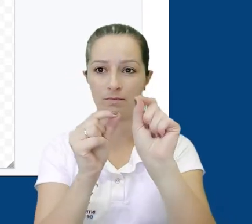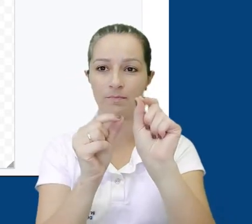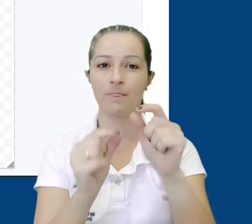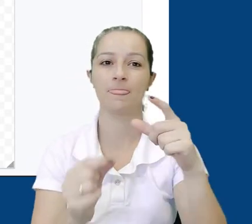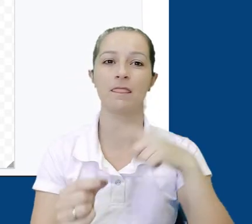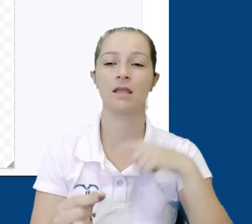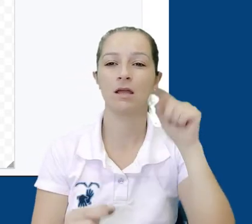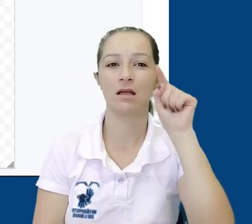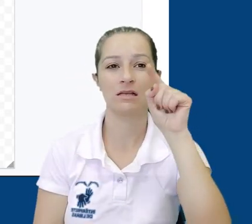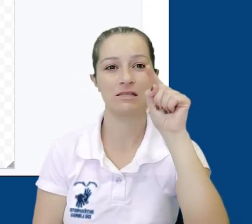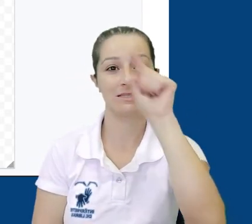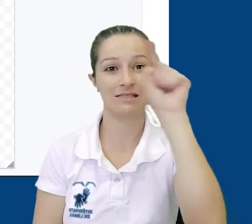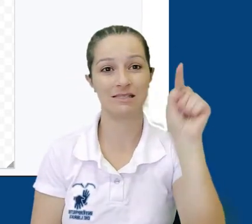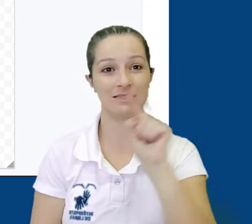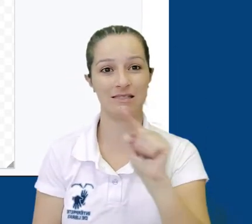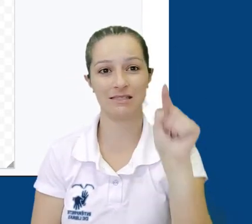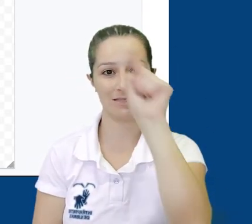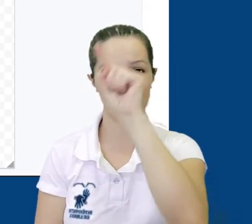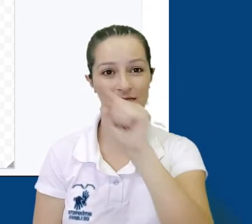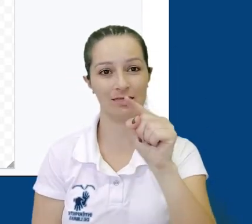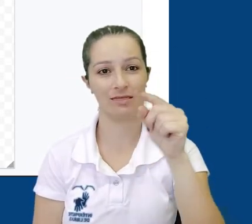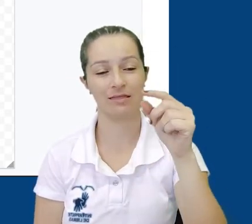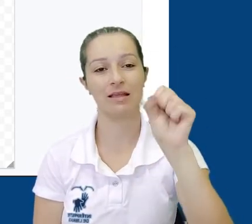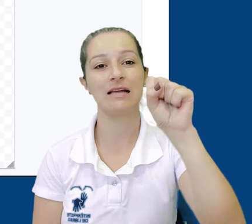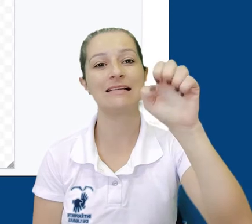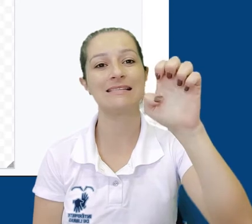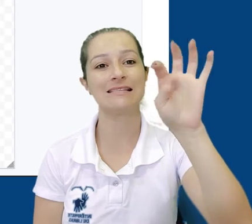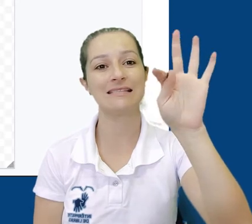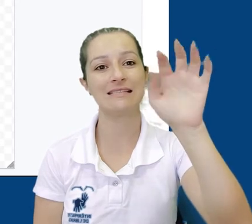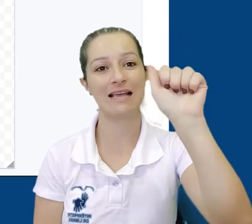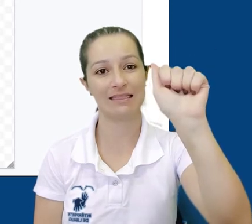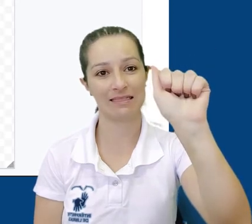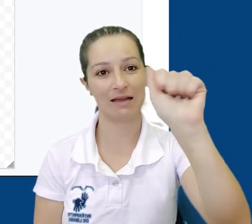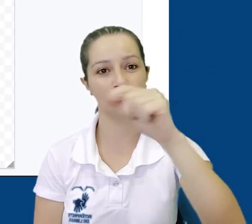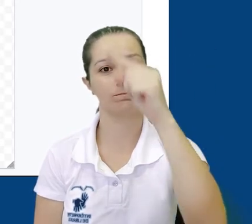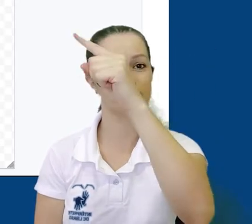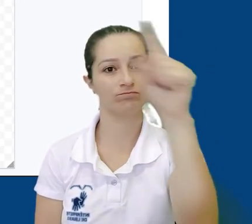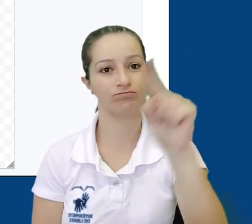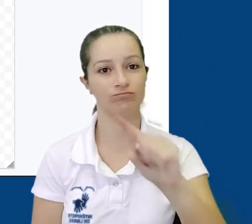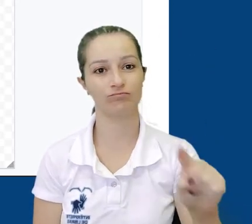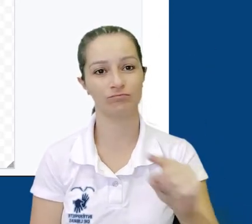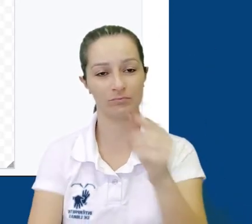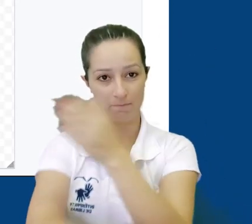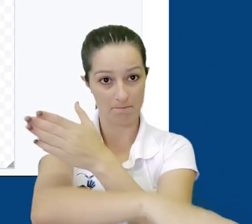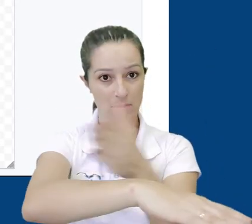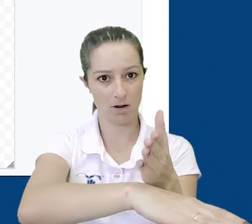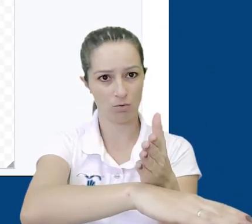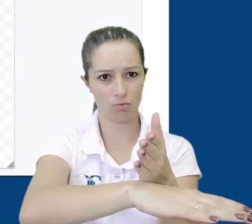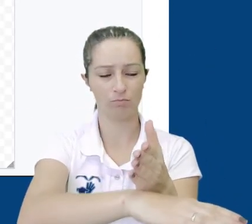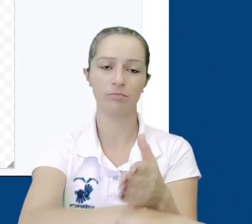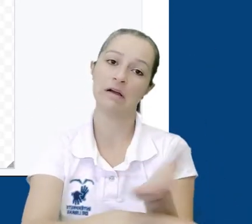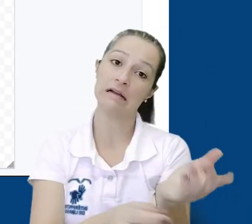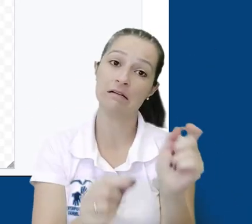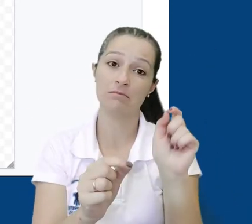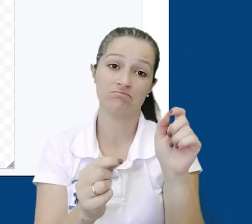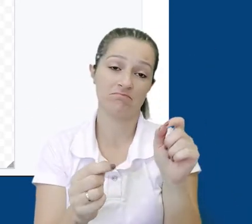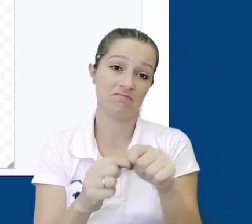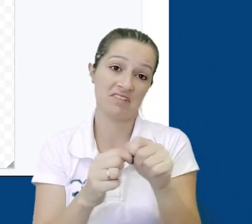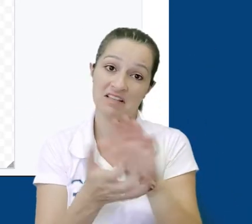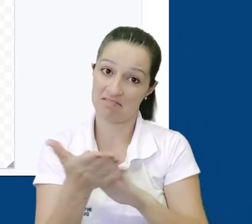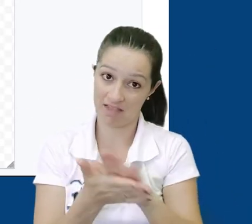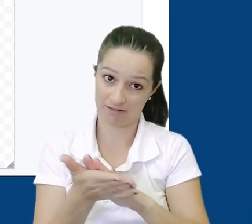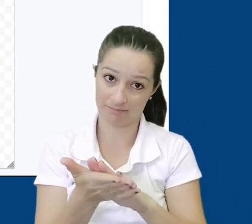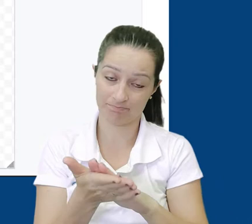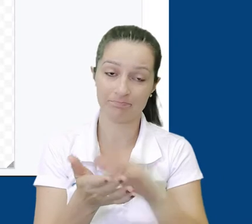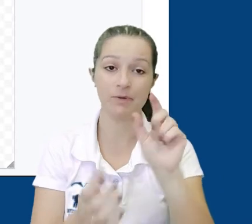mouse selecionada. Ela serve para apontar e interagir com o nosso desenho. Porém, com a tela em branco, não há muita função para ela. Vamos ao